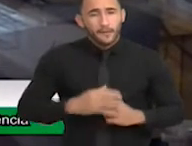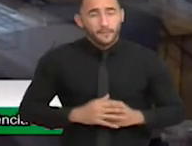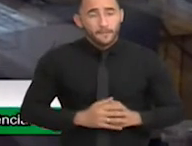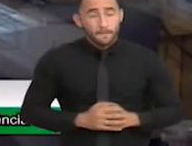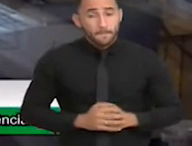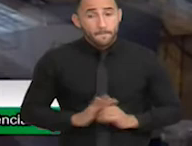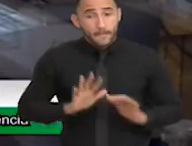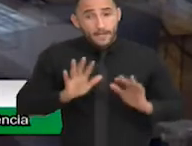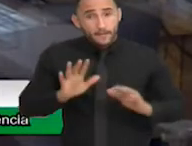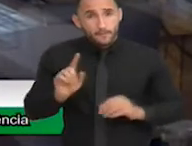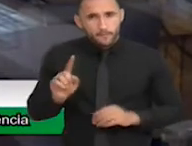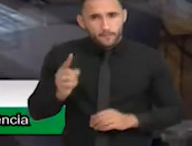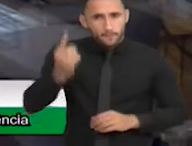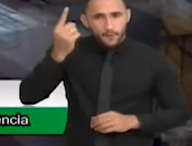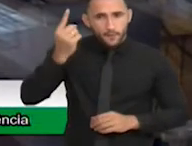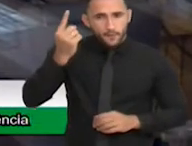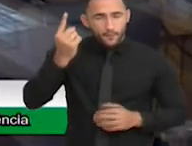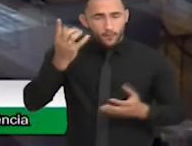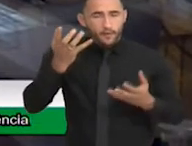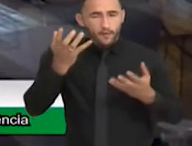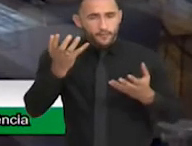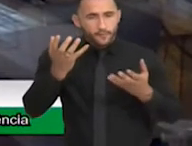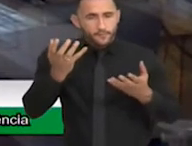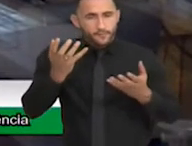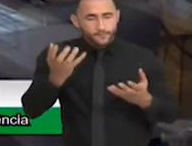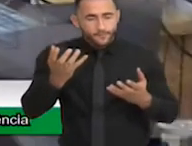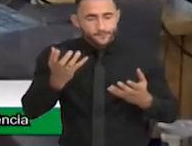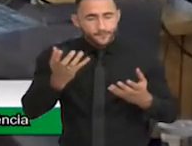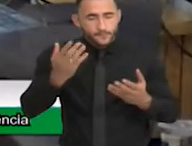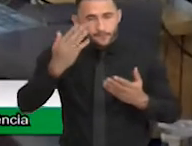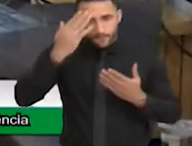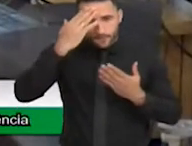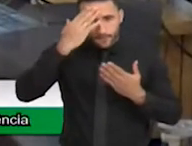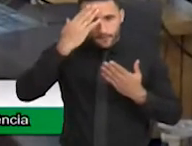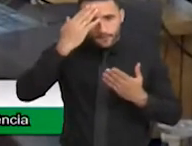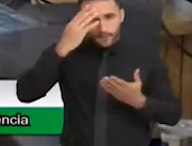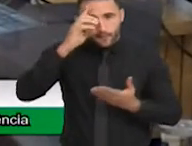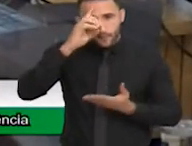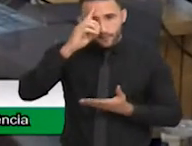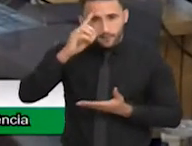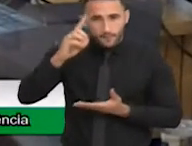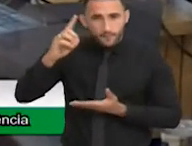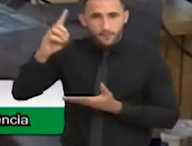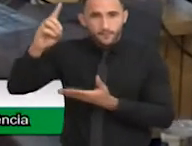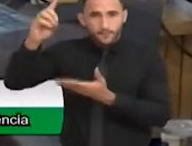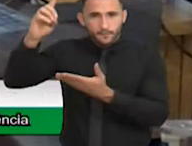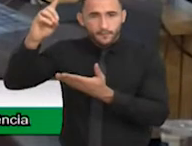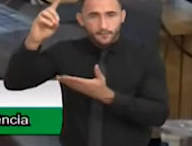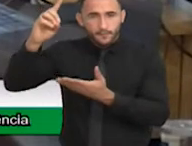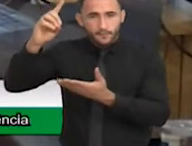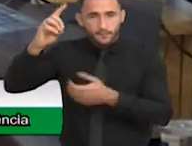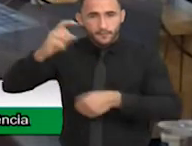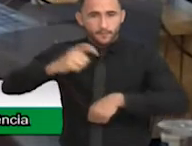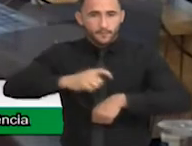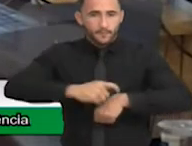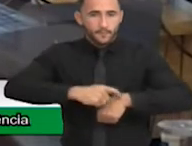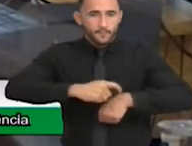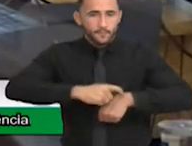primeiro lugar, quero agradecer a Deus por esse momento,